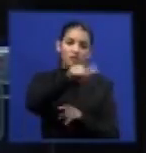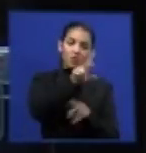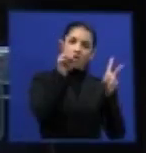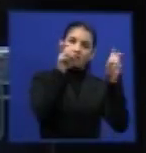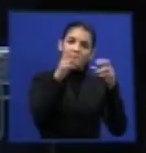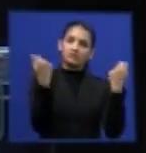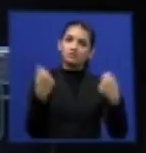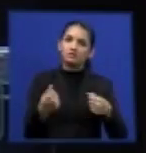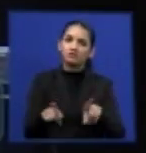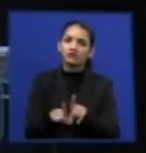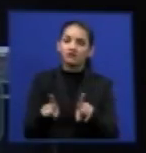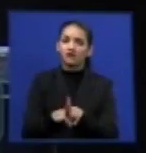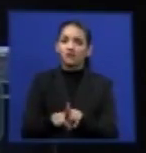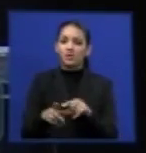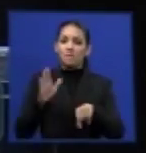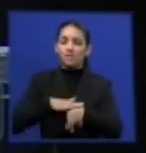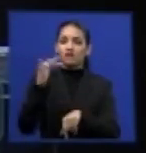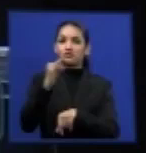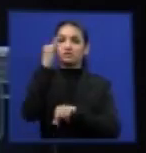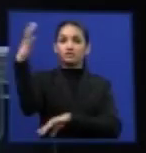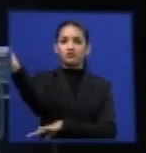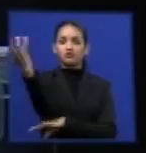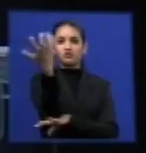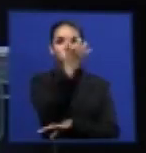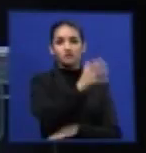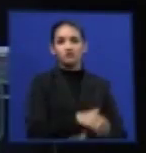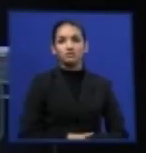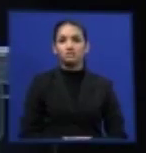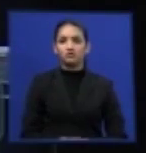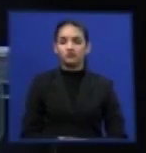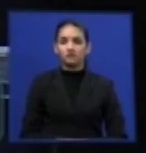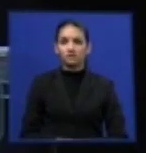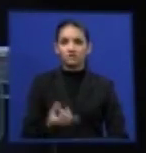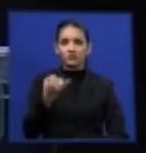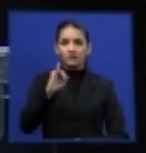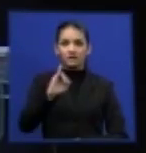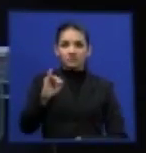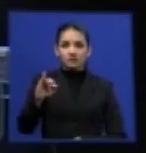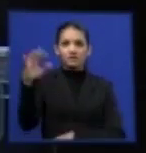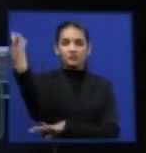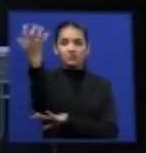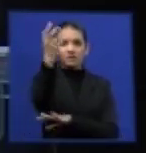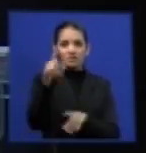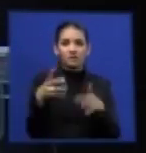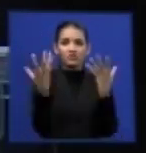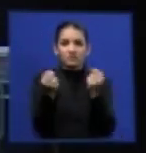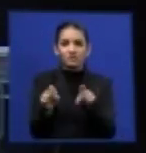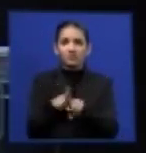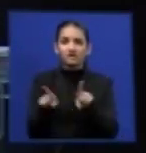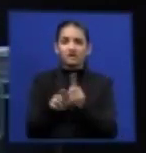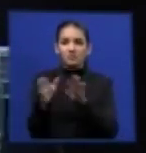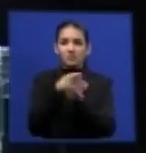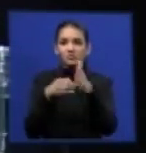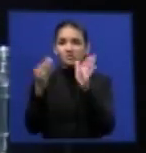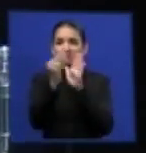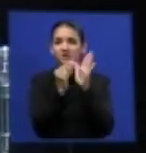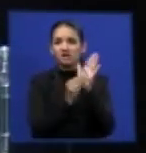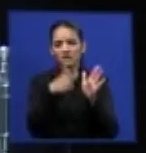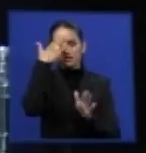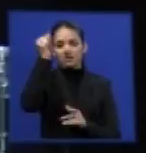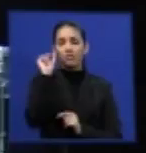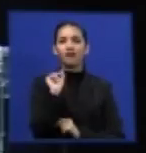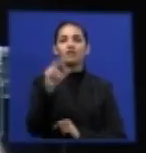Preceito fundamental é meio ambiente. Se é meio ambiente, vamos incluir todos e vamos ver quem tem razão nas suas